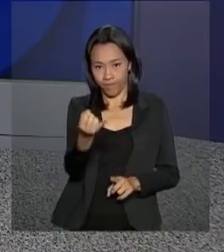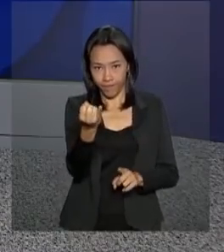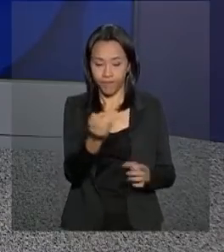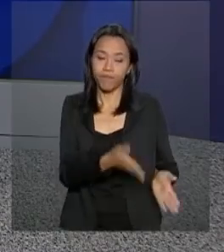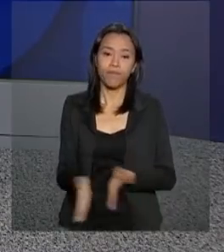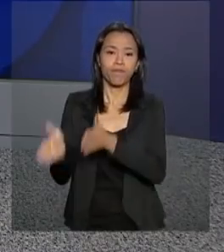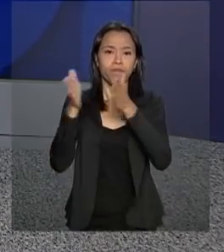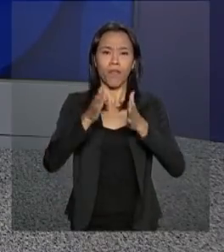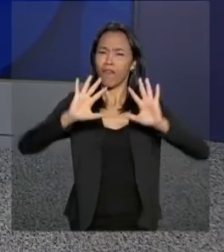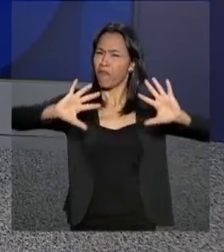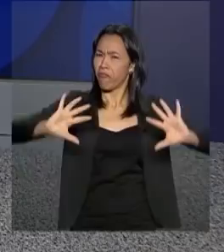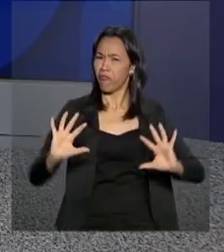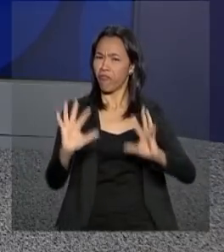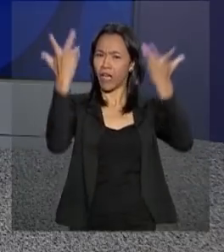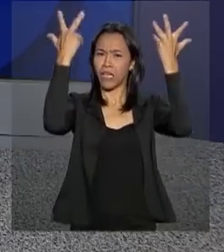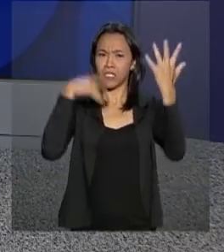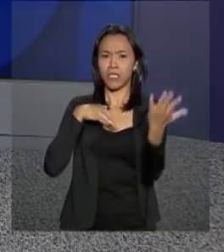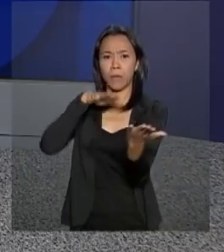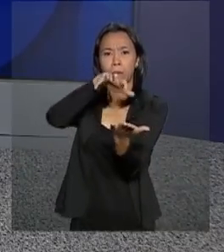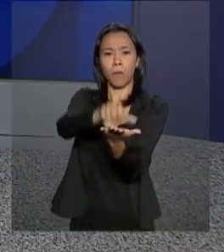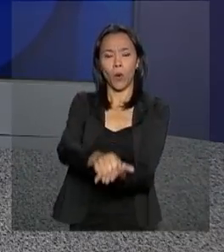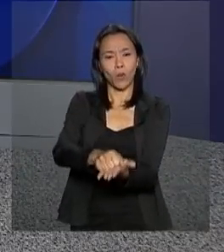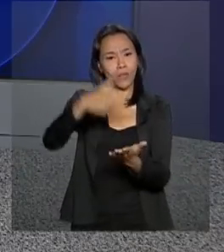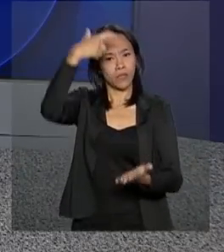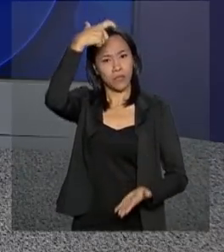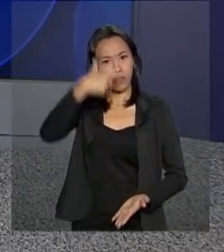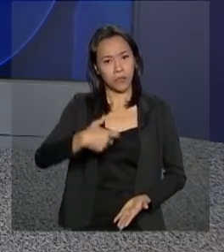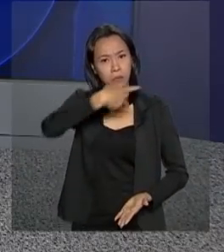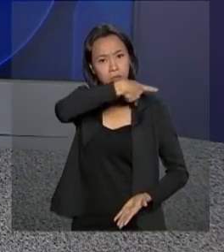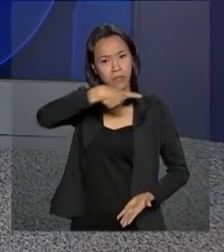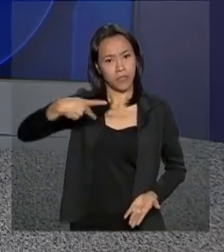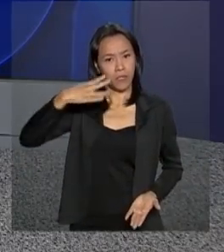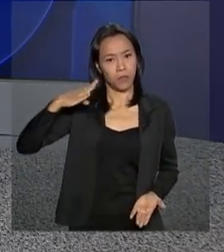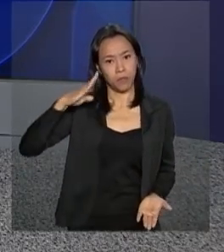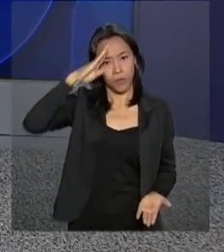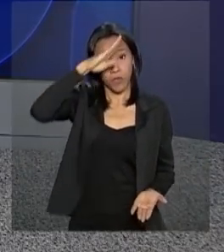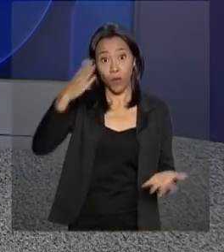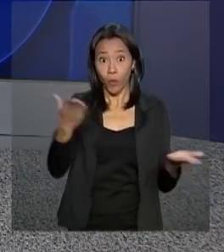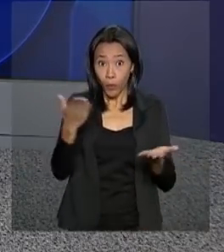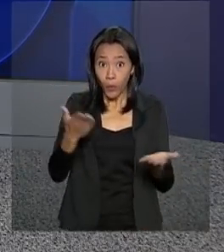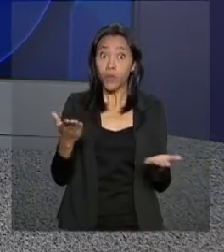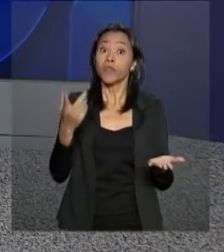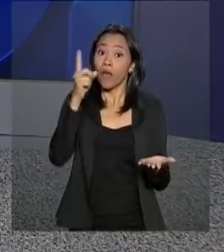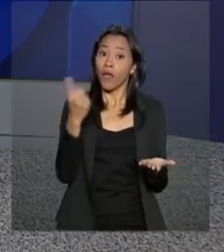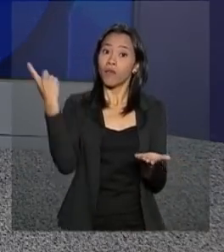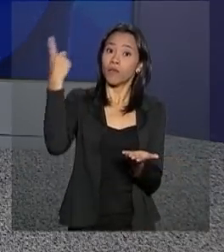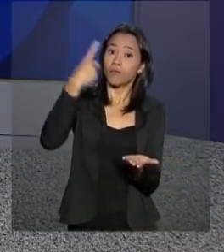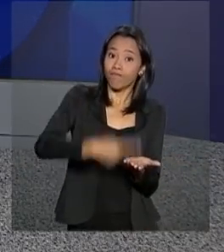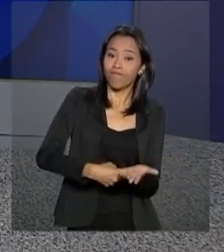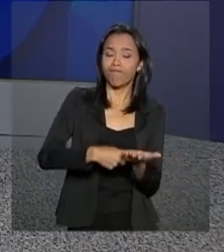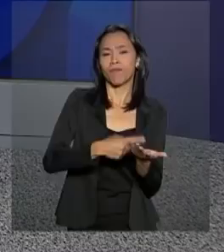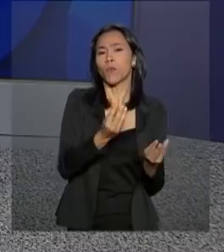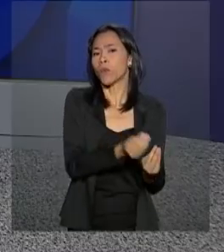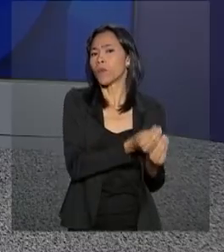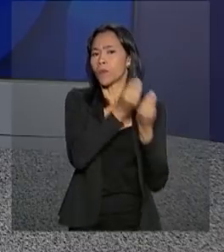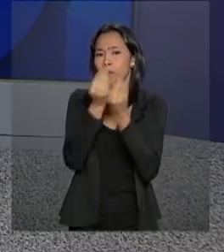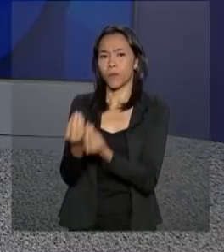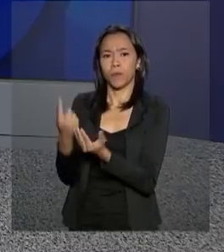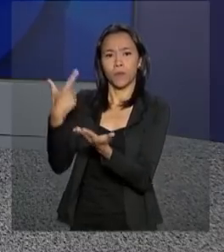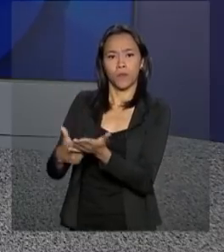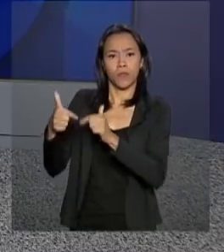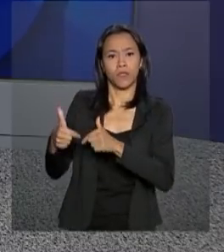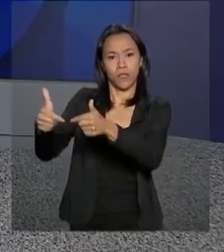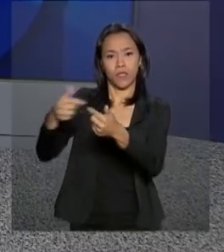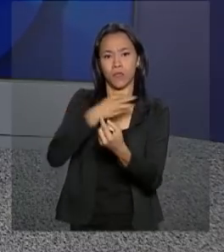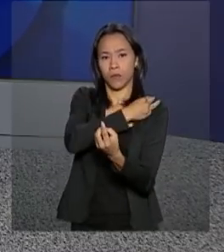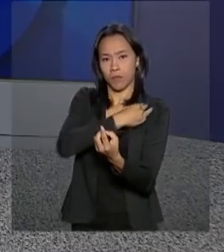Depois da festa da posse do Jair Bolsonaro, hoje é dia de transmissão de cargo. Agora há pouco, o ministro Sérgio Moro recebeu